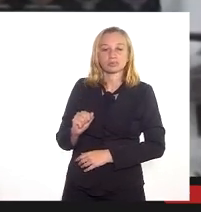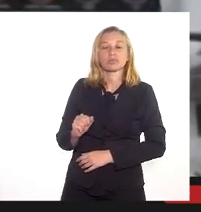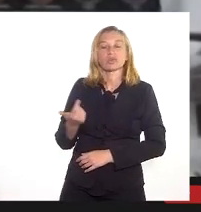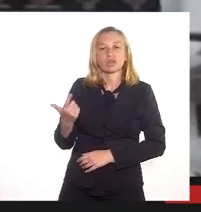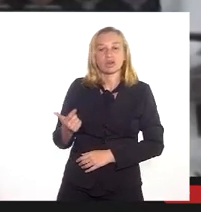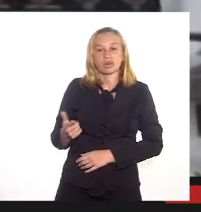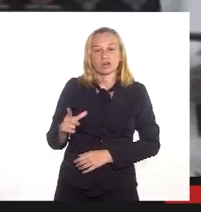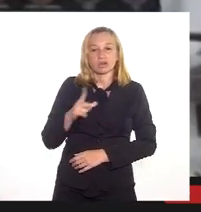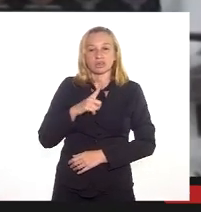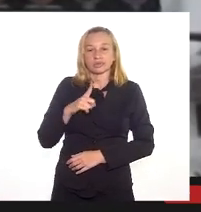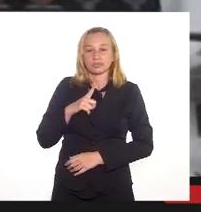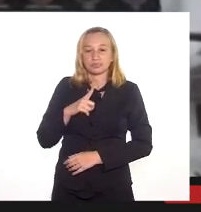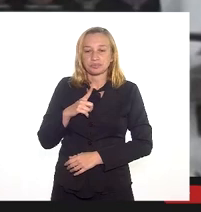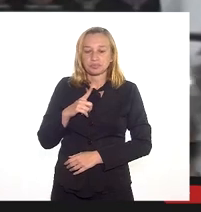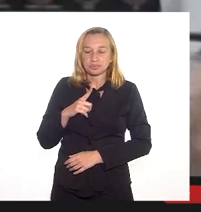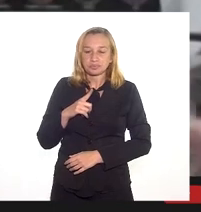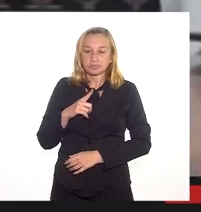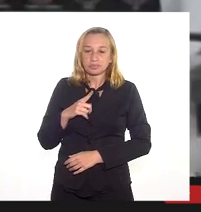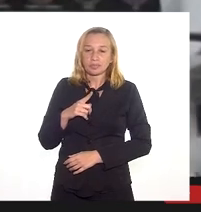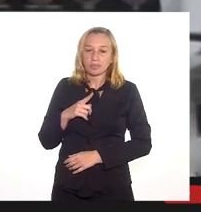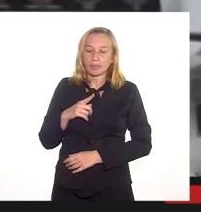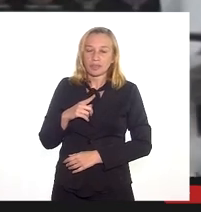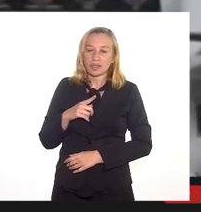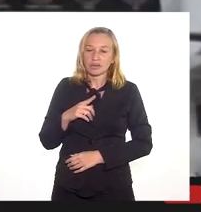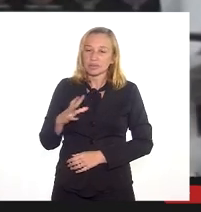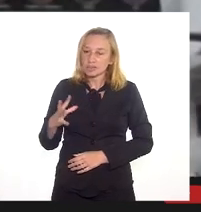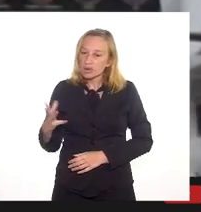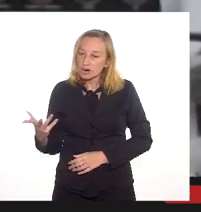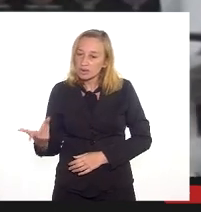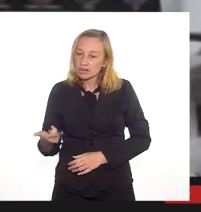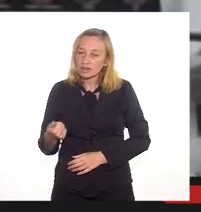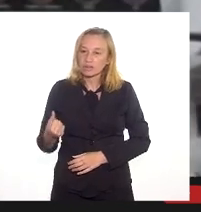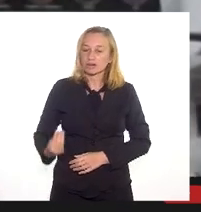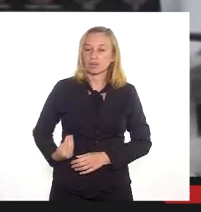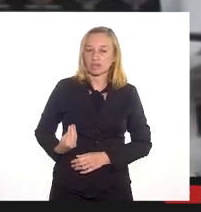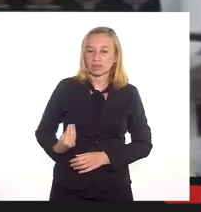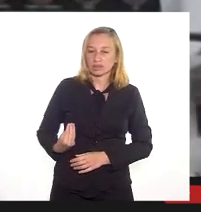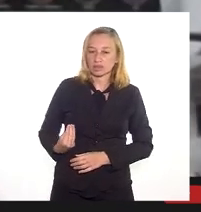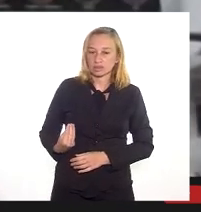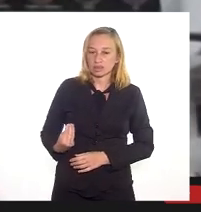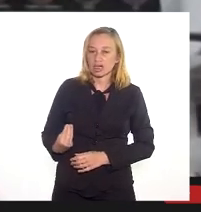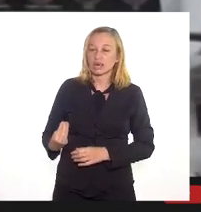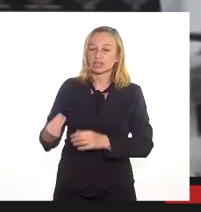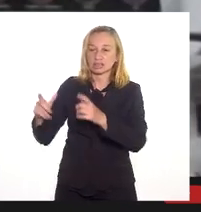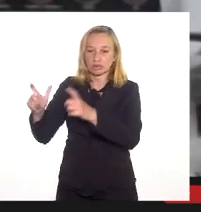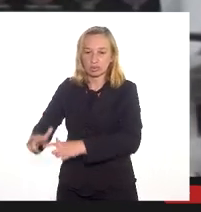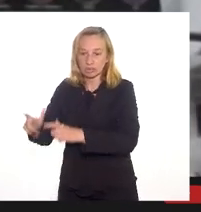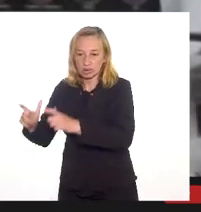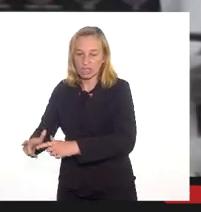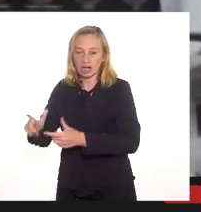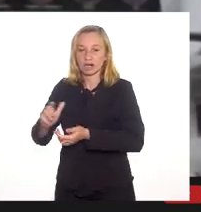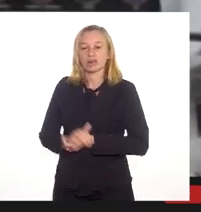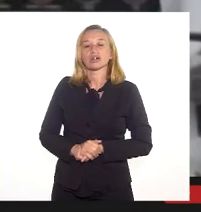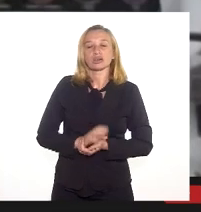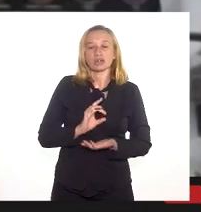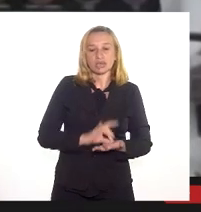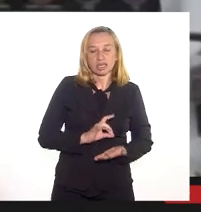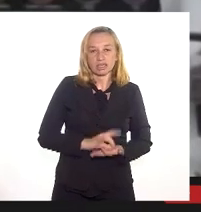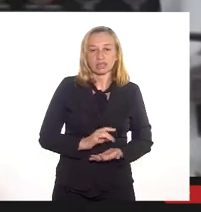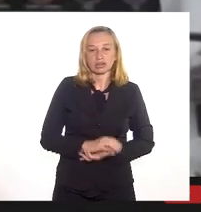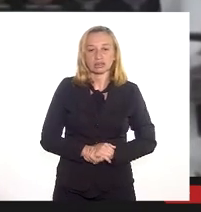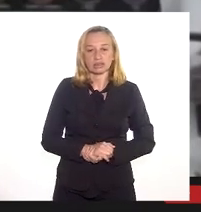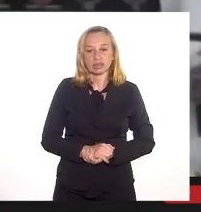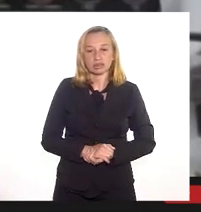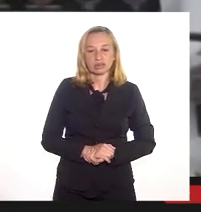para que a gente tenha edificações mais lineares, para que a gente tenha menos área adensada, para que a gente realmente tenha